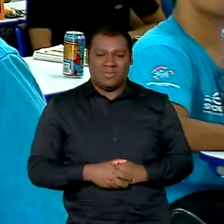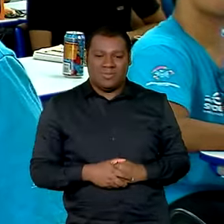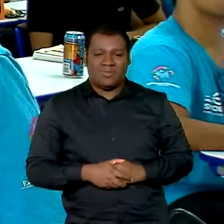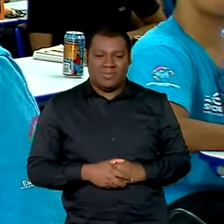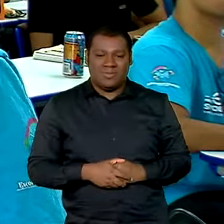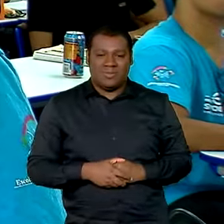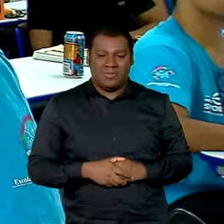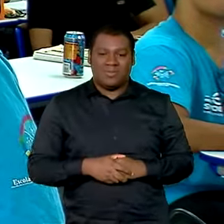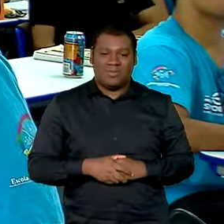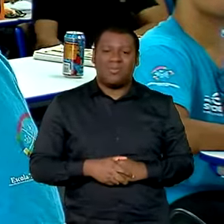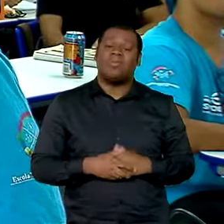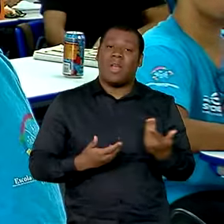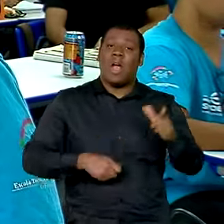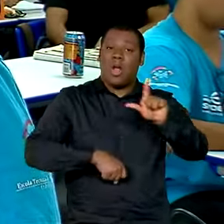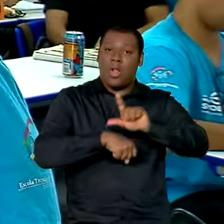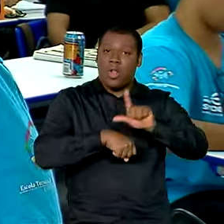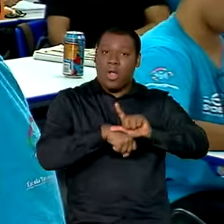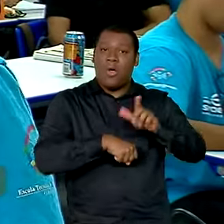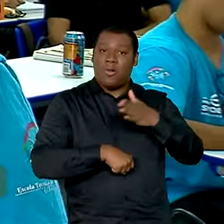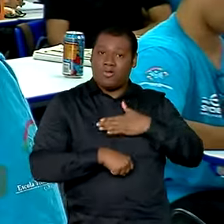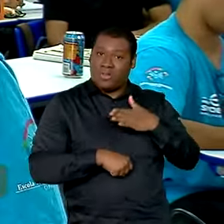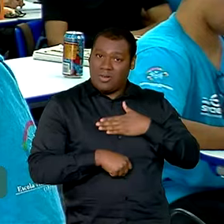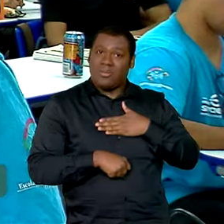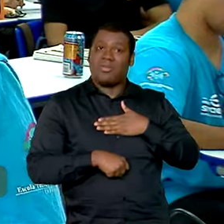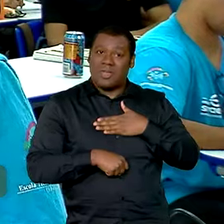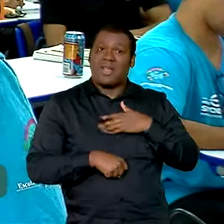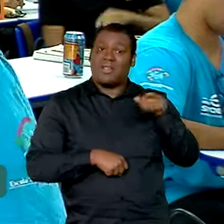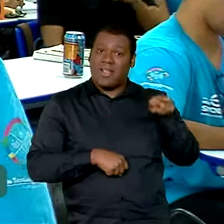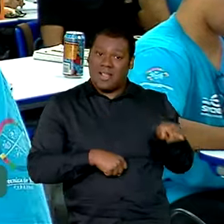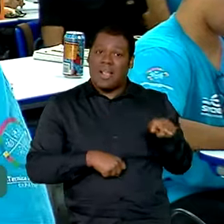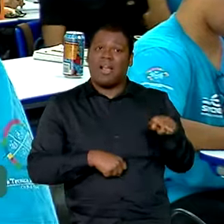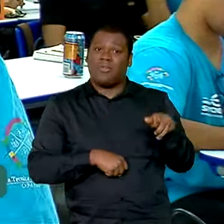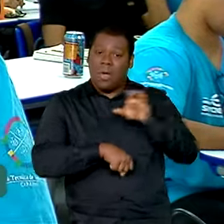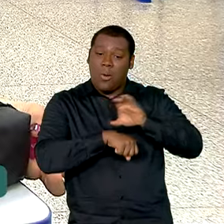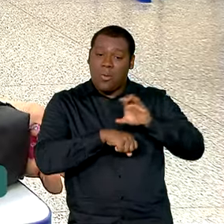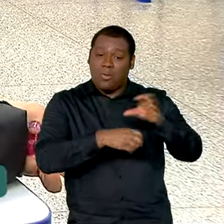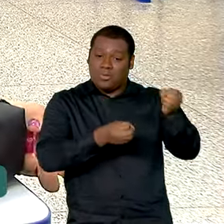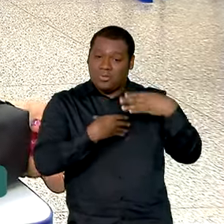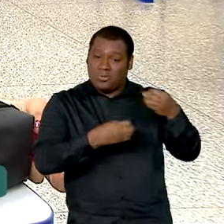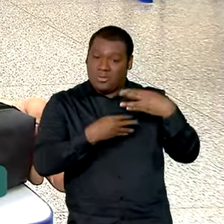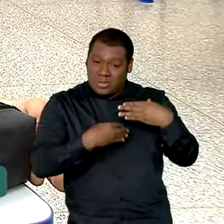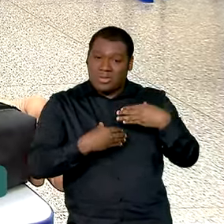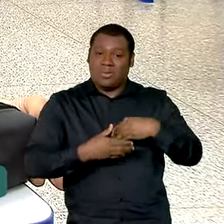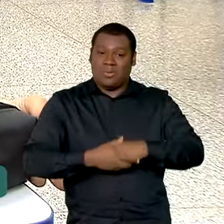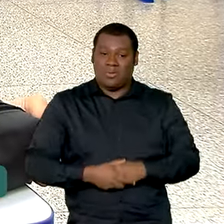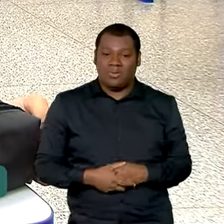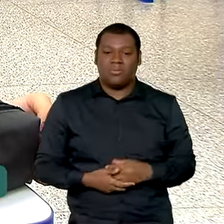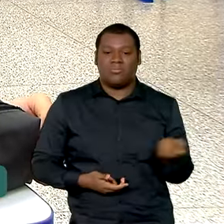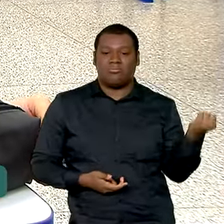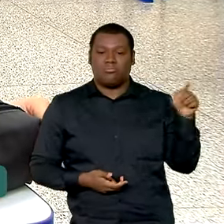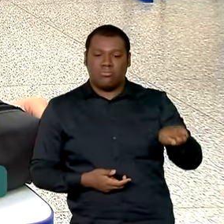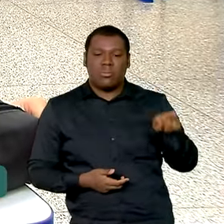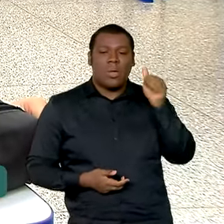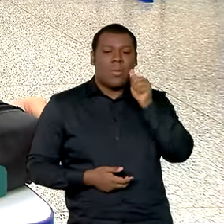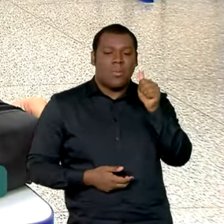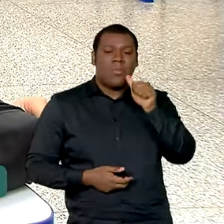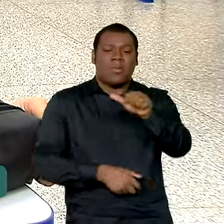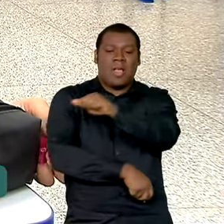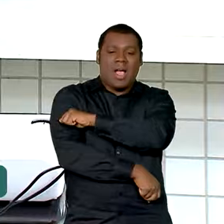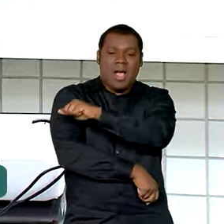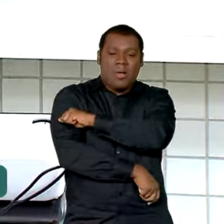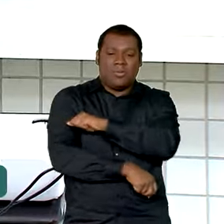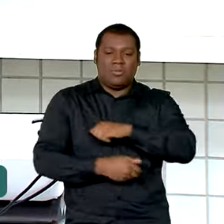meu negócio próprio e eu espero daqui para a frente só poder agregar cada vez mais. Para esta outra estudante que estava